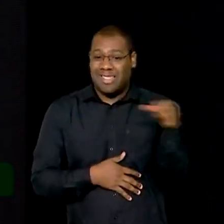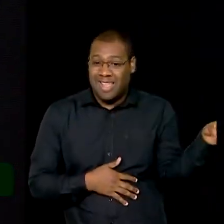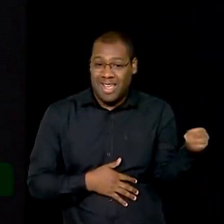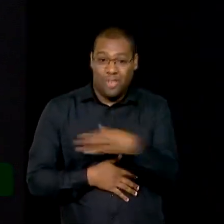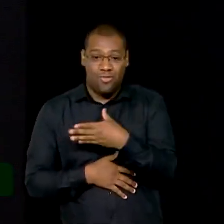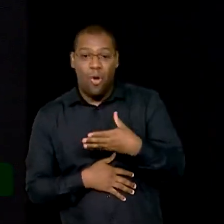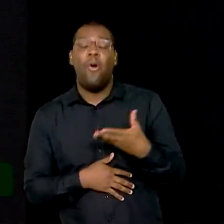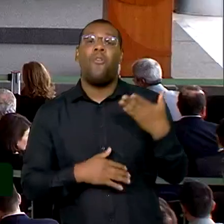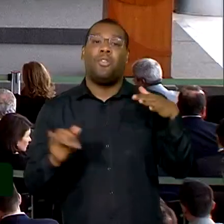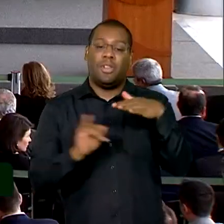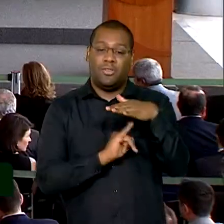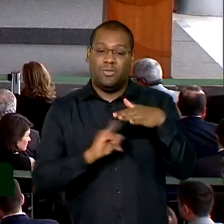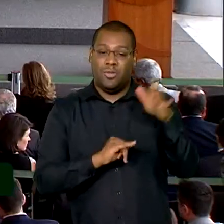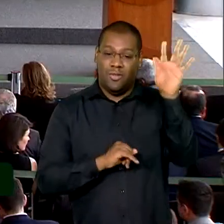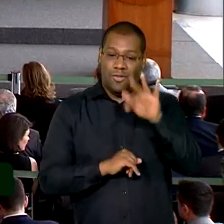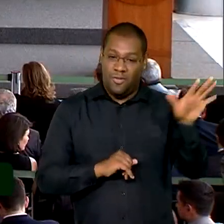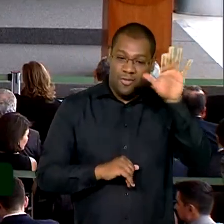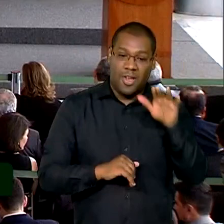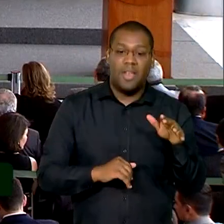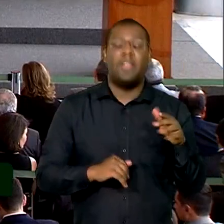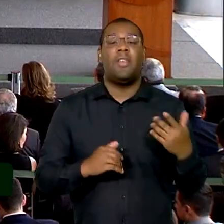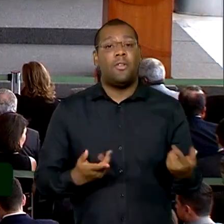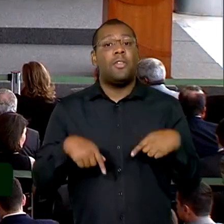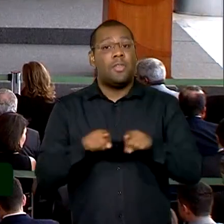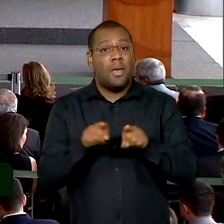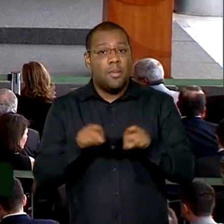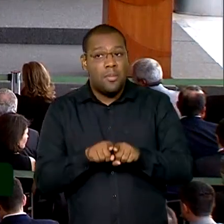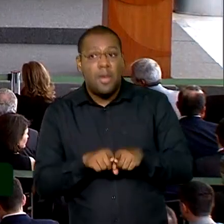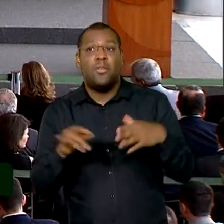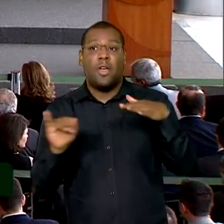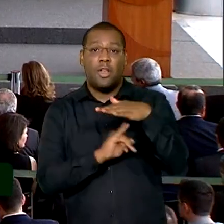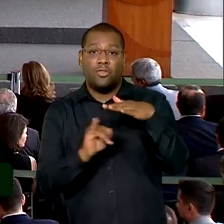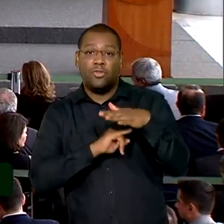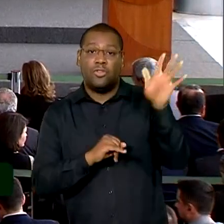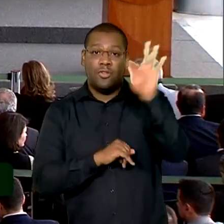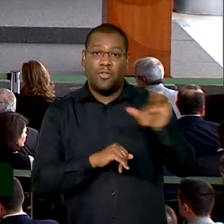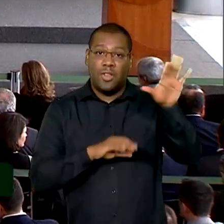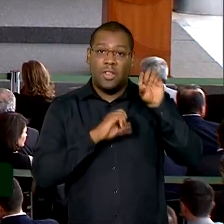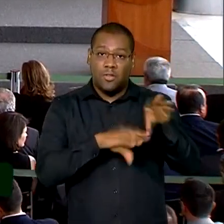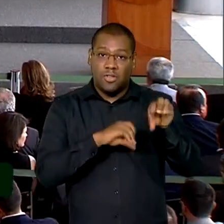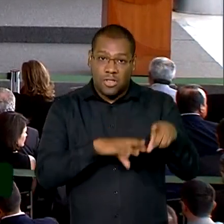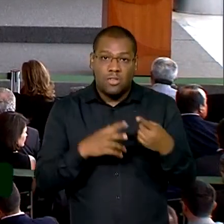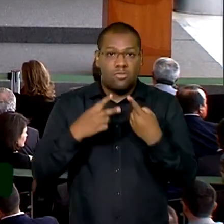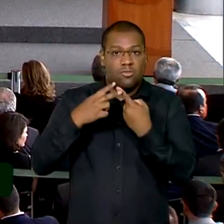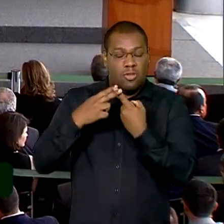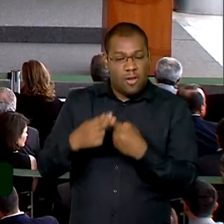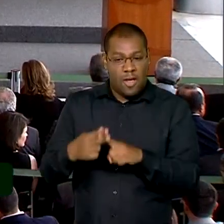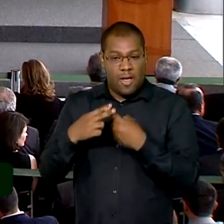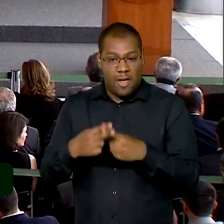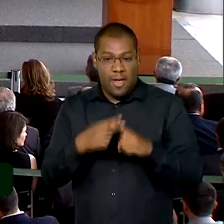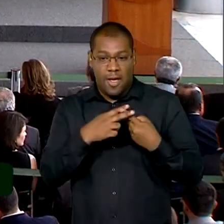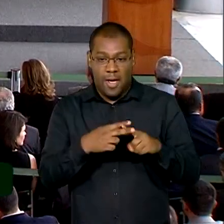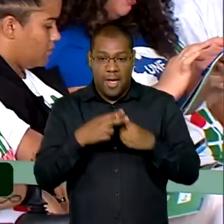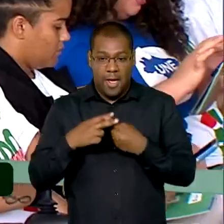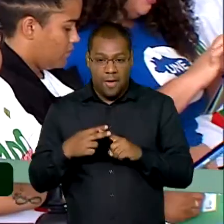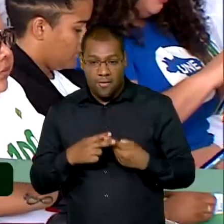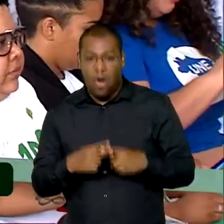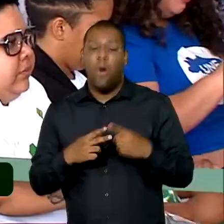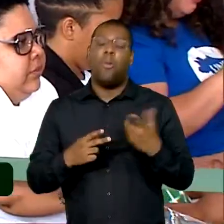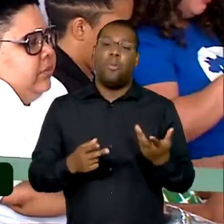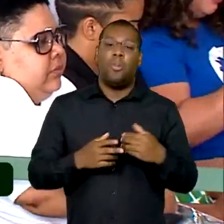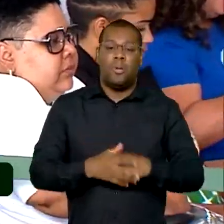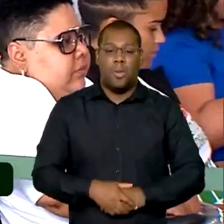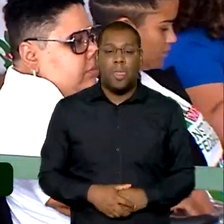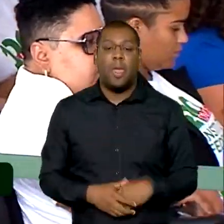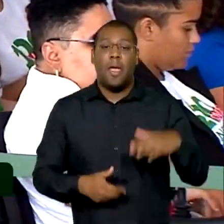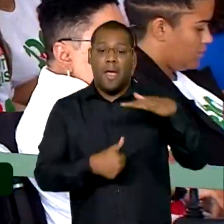direcionados para reformas e melhorias em refeitórios, ginásios e bibliotecas dos institutos já existentes. Cada